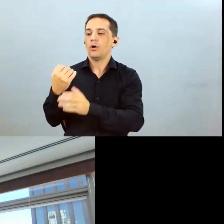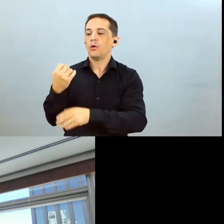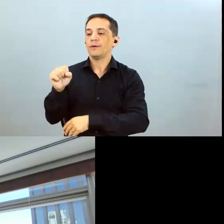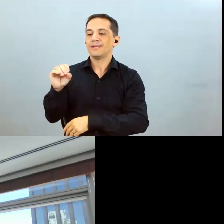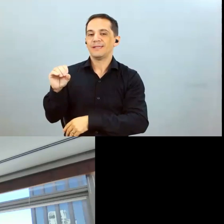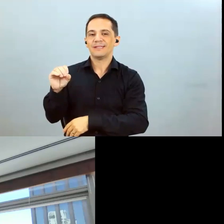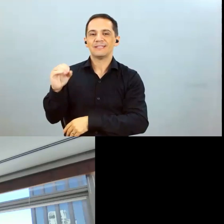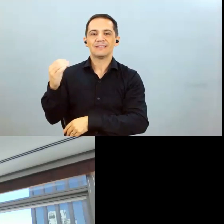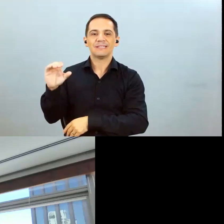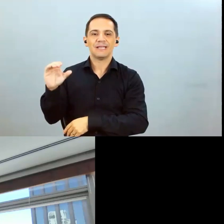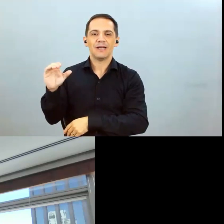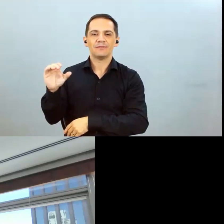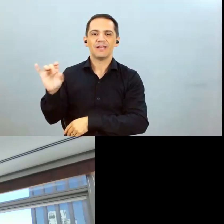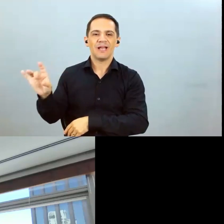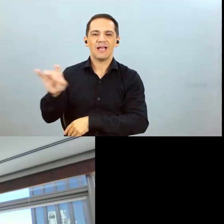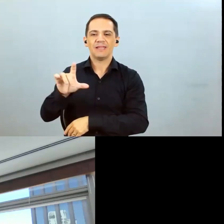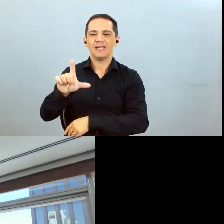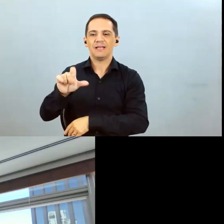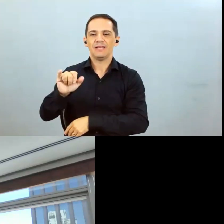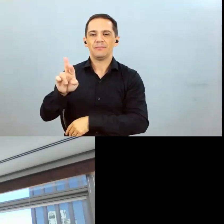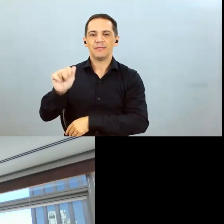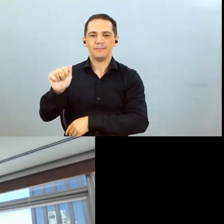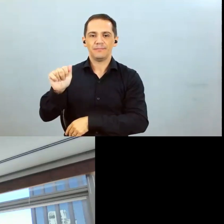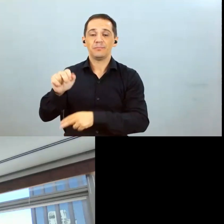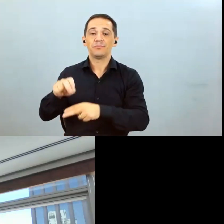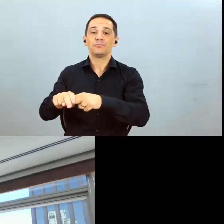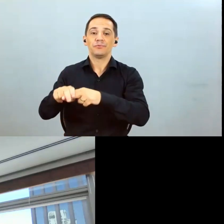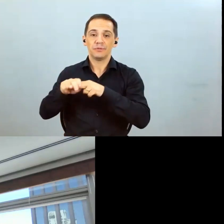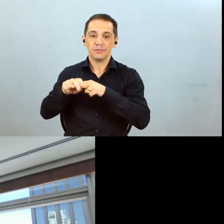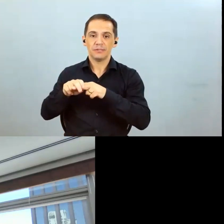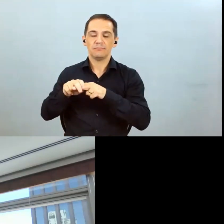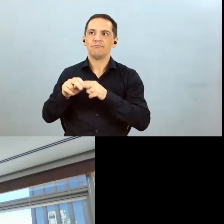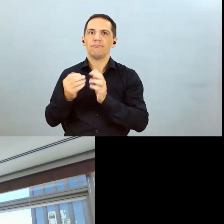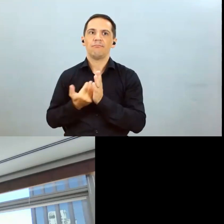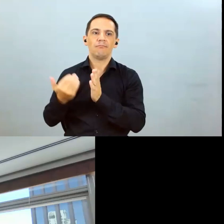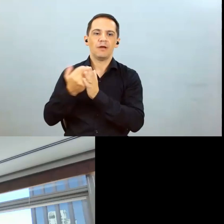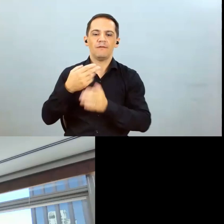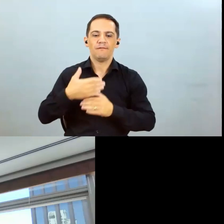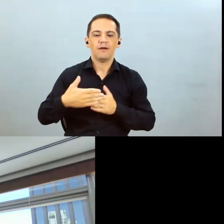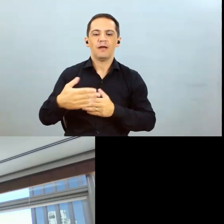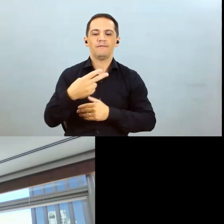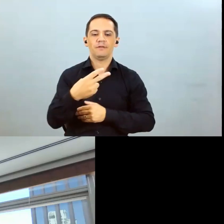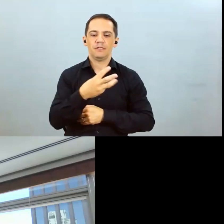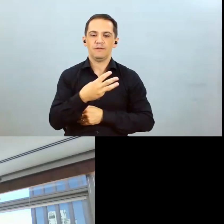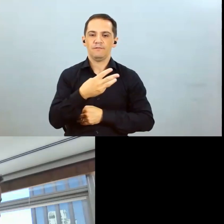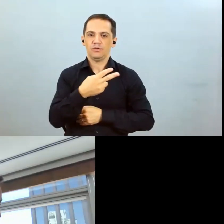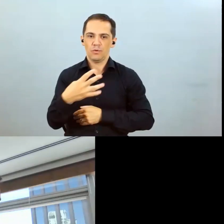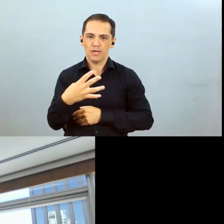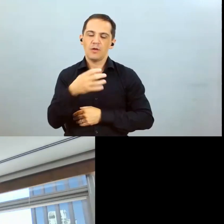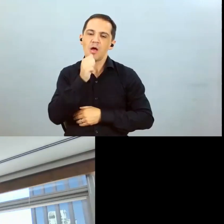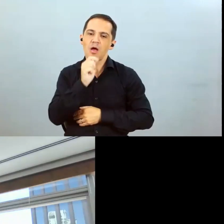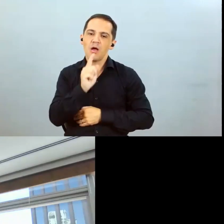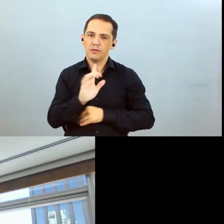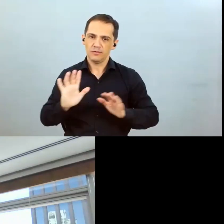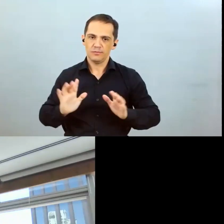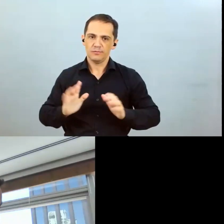por isso que nós não evoluímos no Reds da safra 23, 24. Obviamente que agora, e aí também